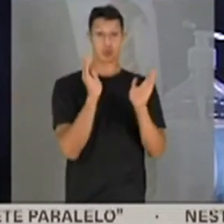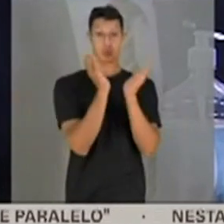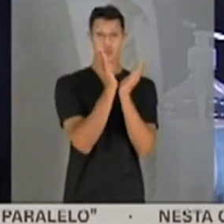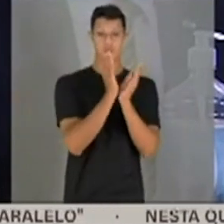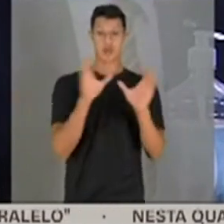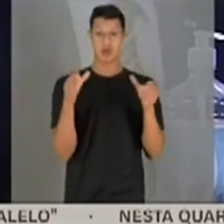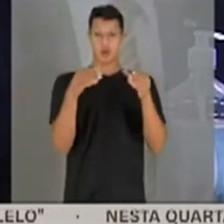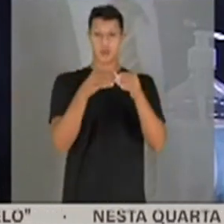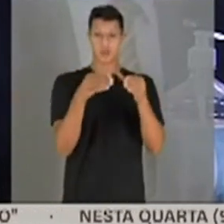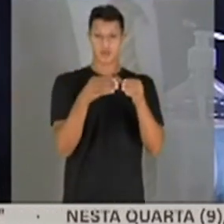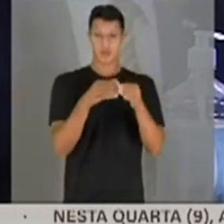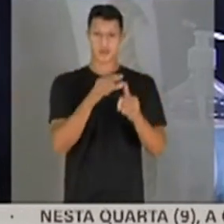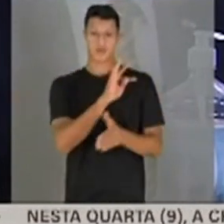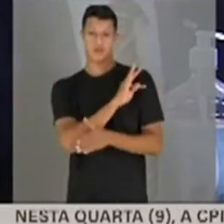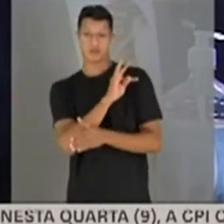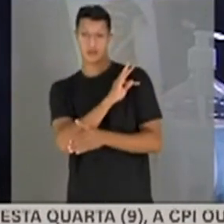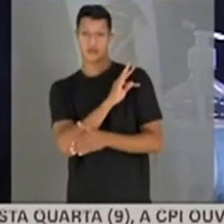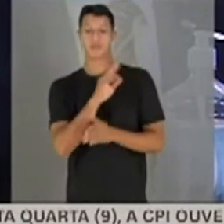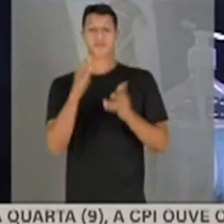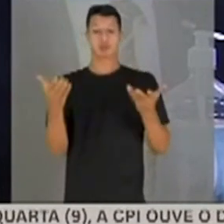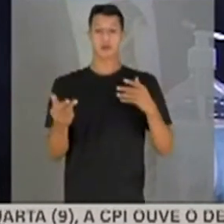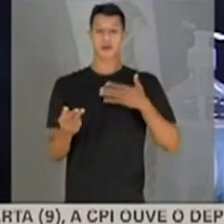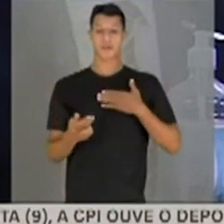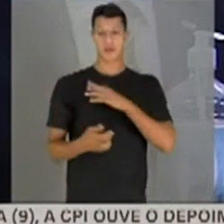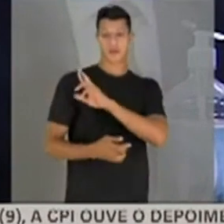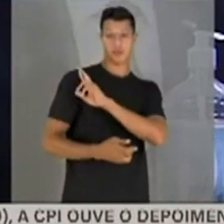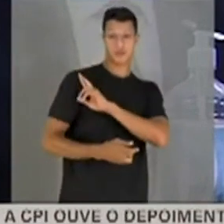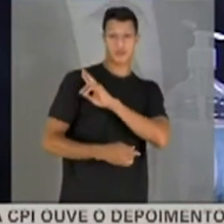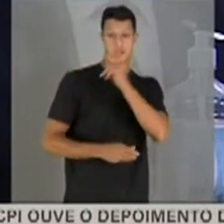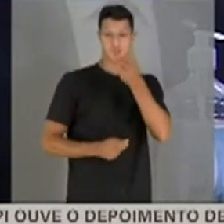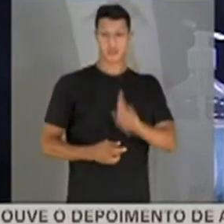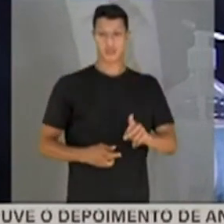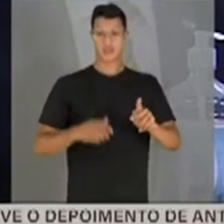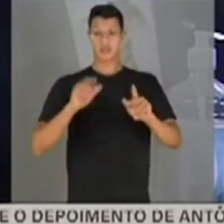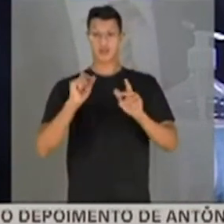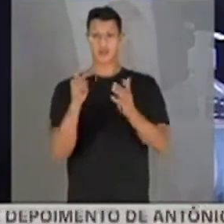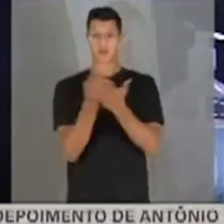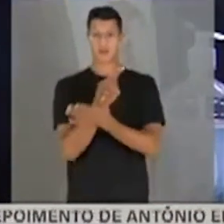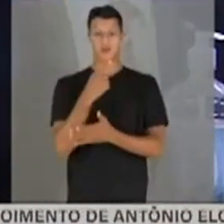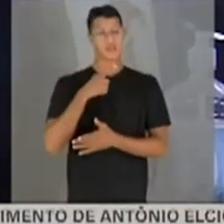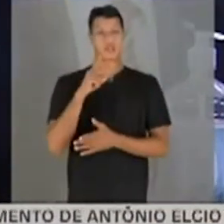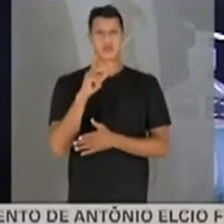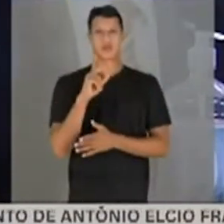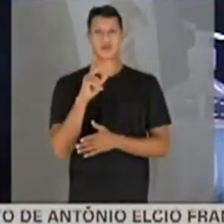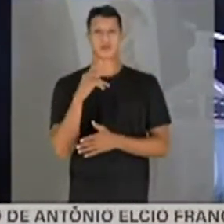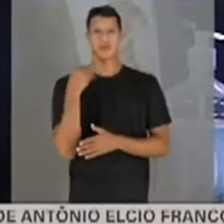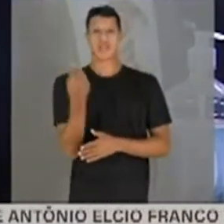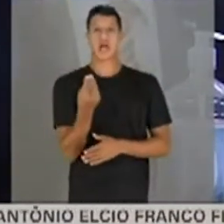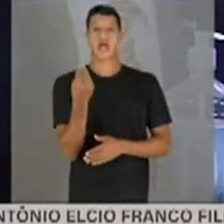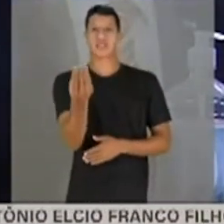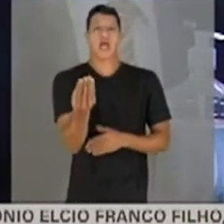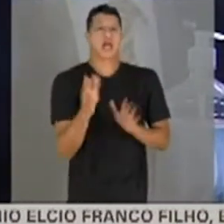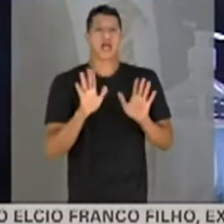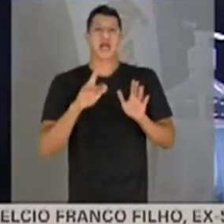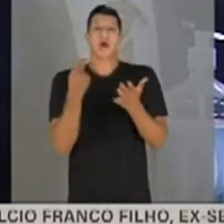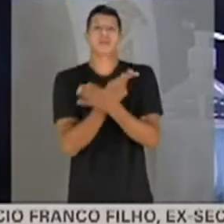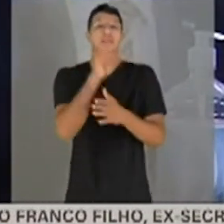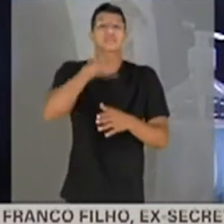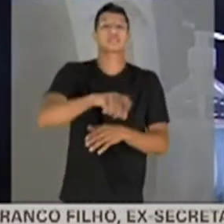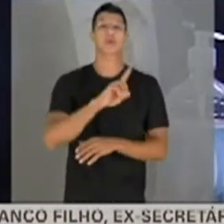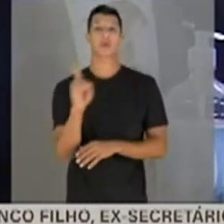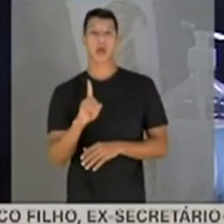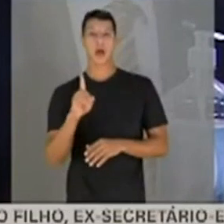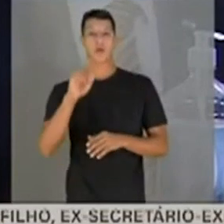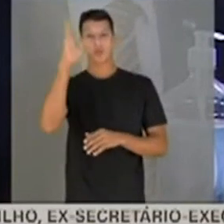da comissão técnica. Então, a minha função nesse episódio não foi dar aval para acontecer ou não Copa